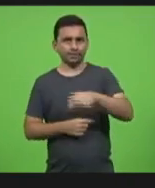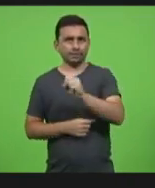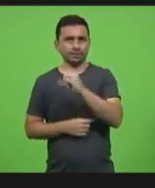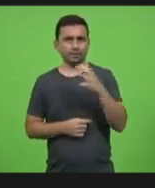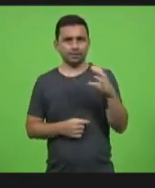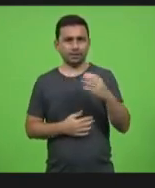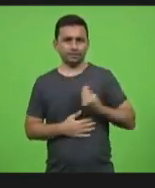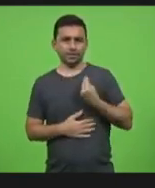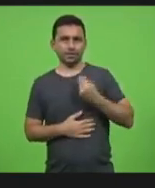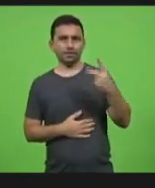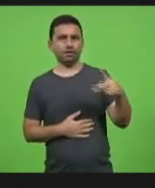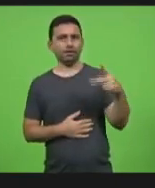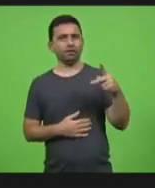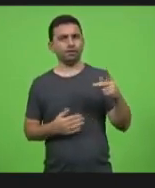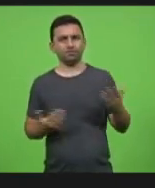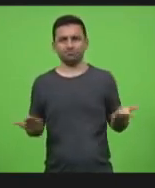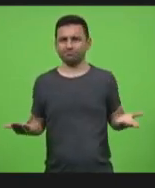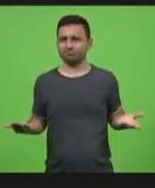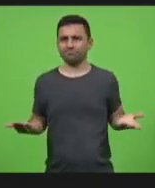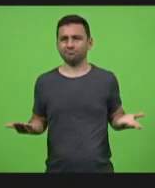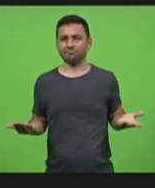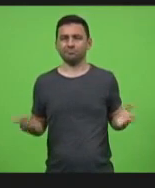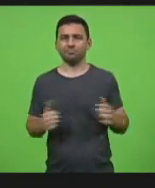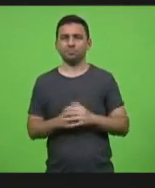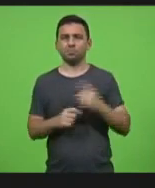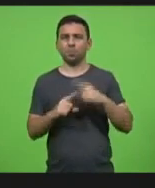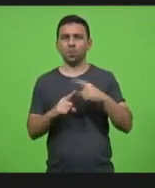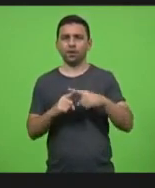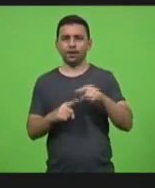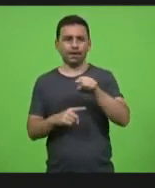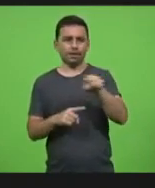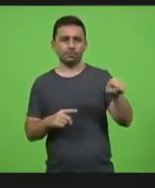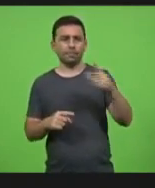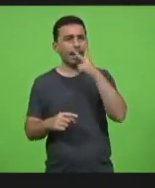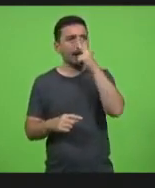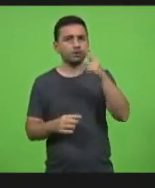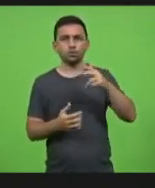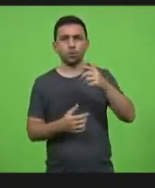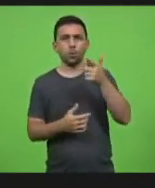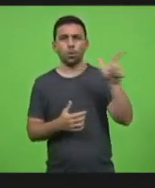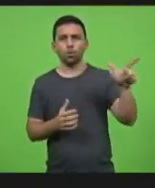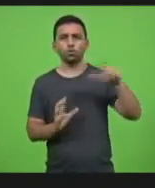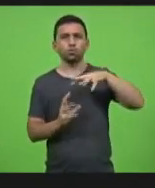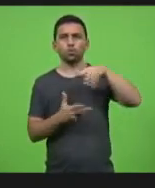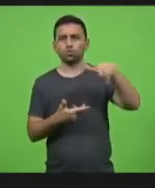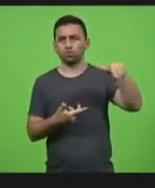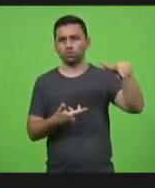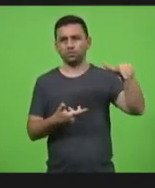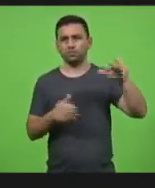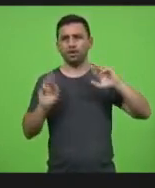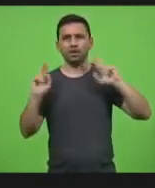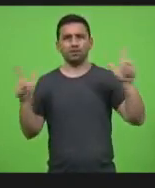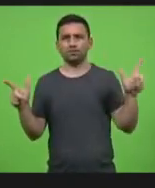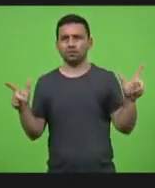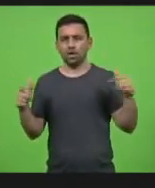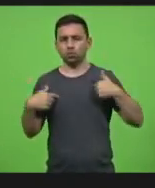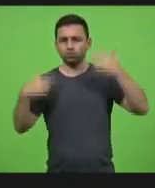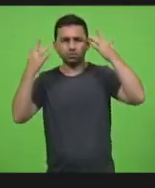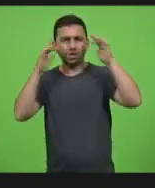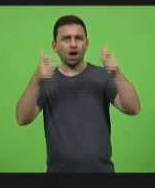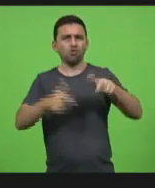vivem e que eles estão numa realidade que eu não sei onde eles estão